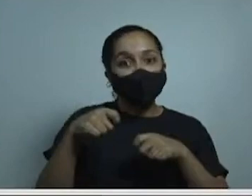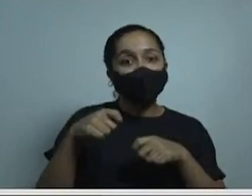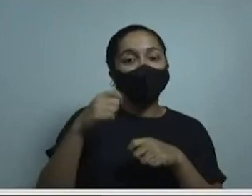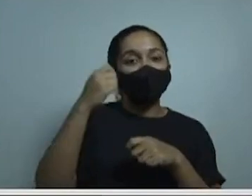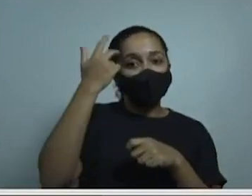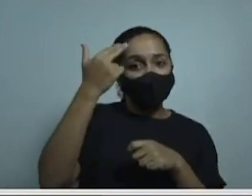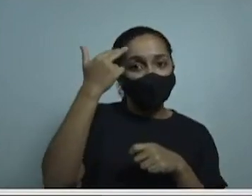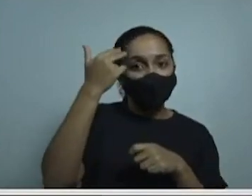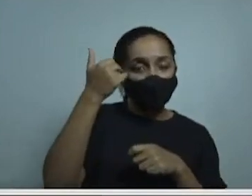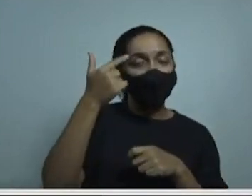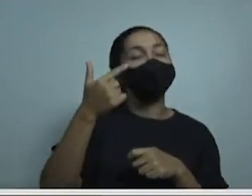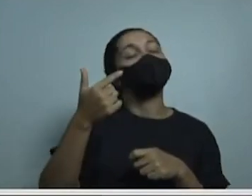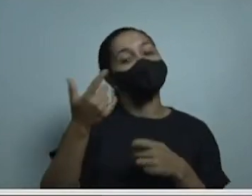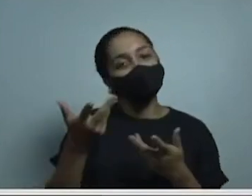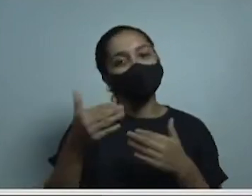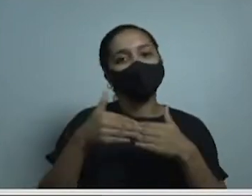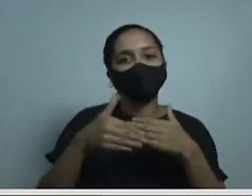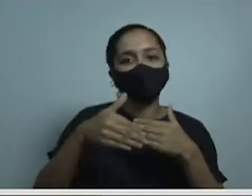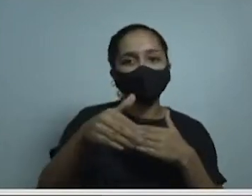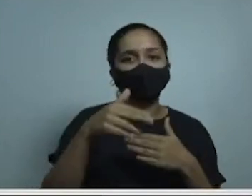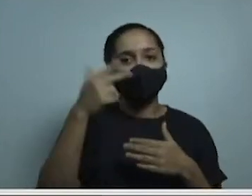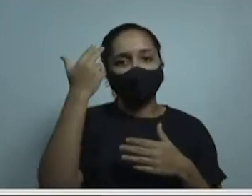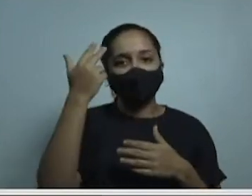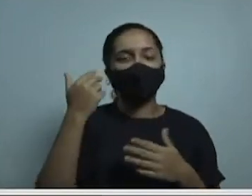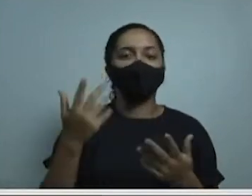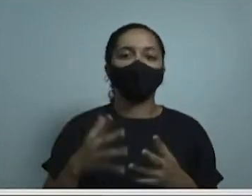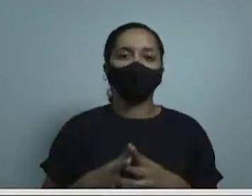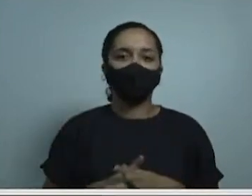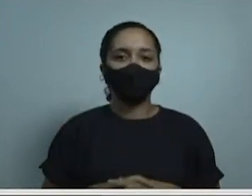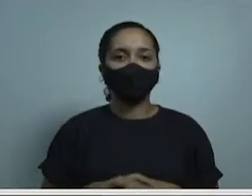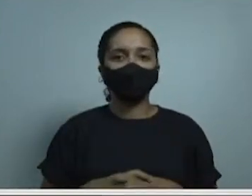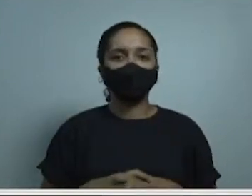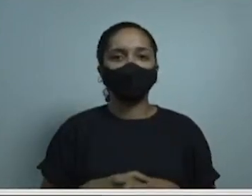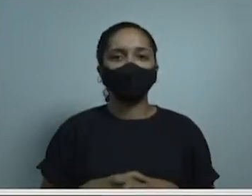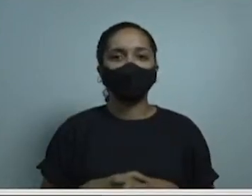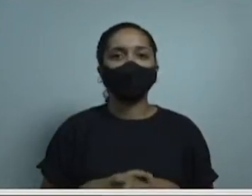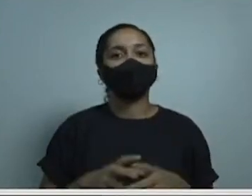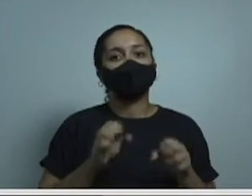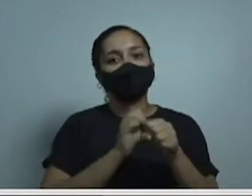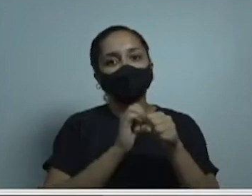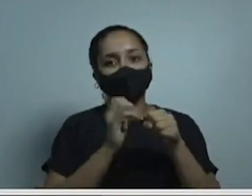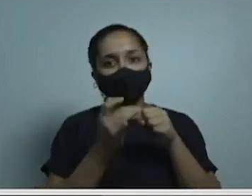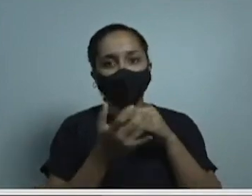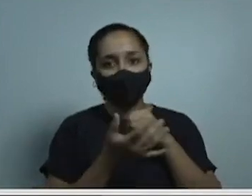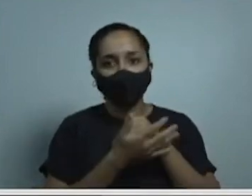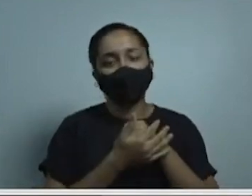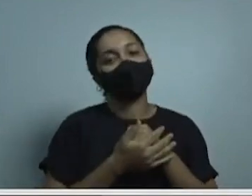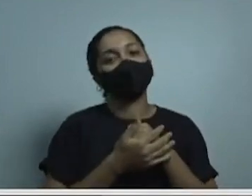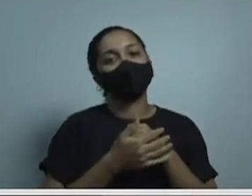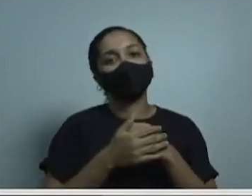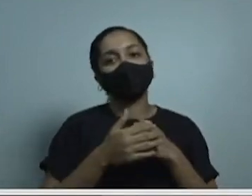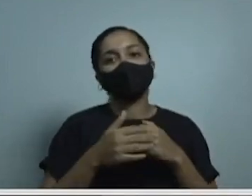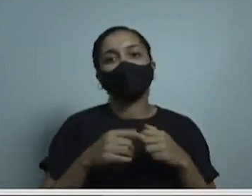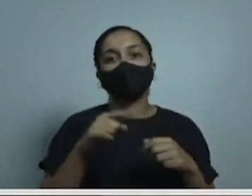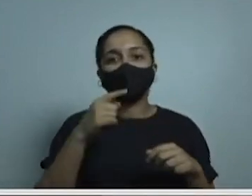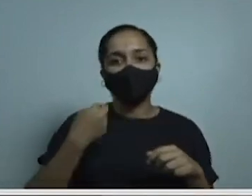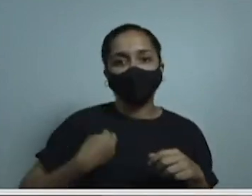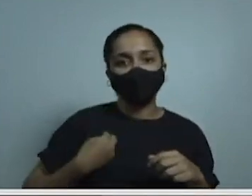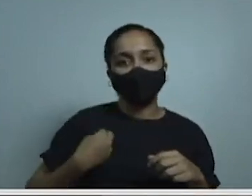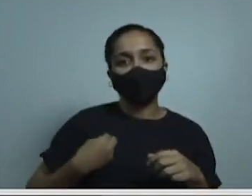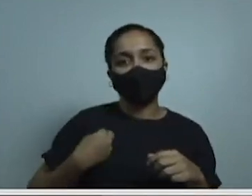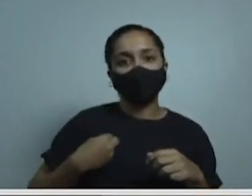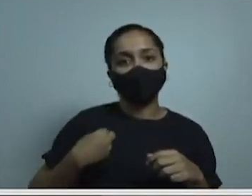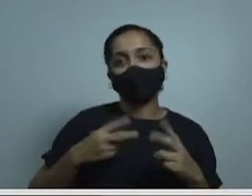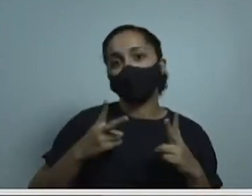Vamos conviver com o coronavírus. Vamos trabalhar, vamos estudar, vamos